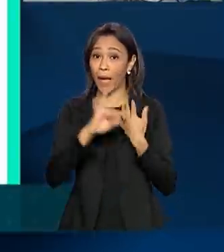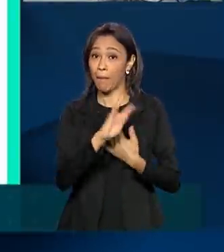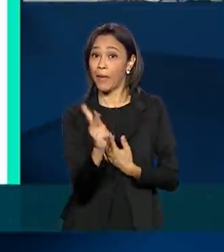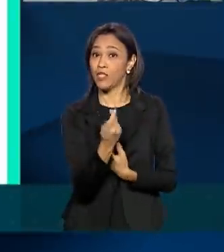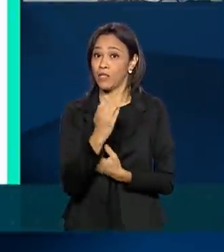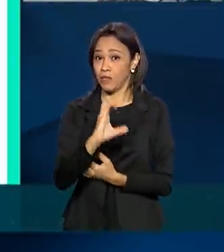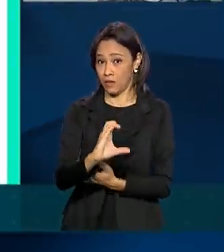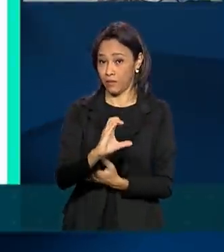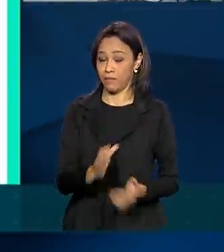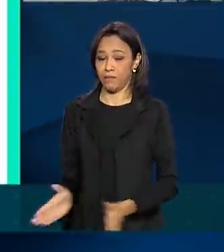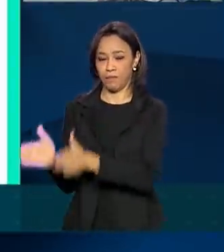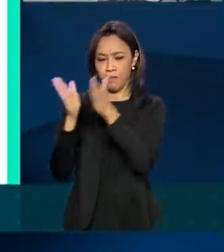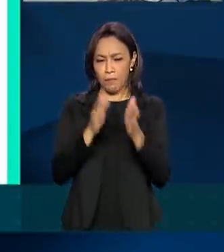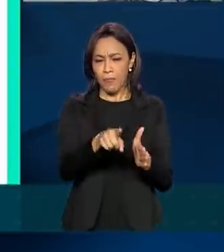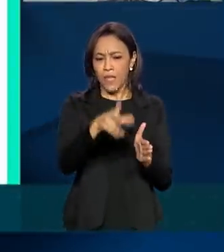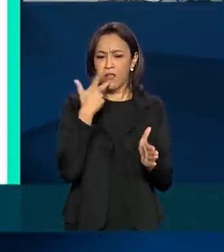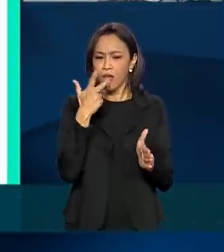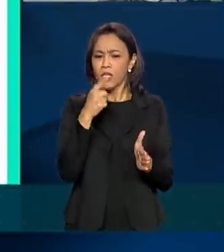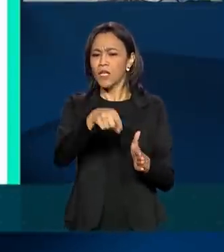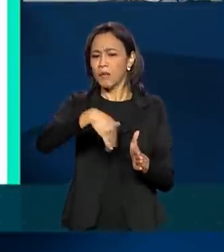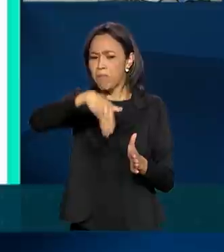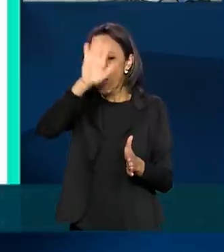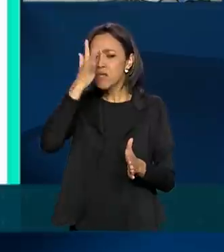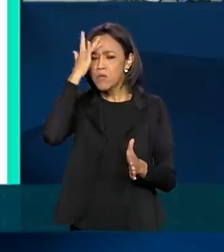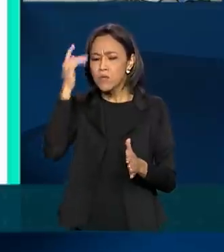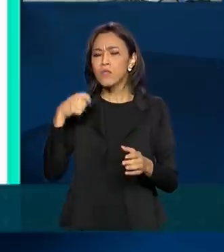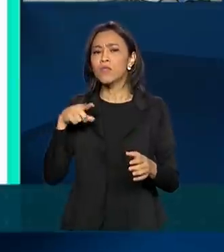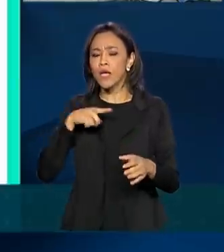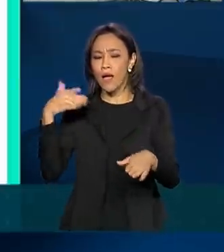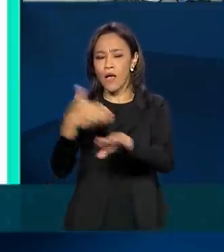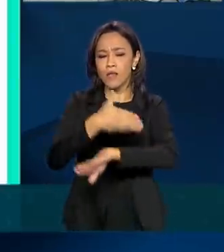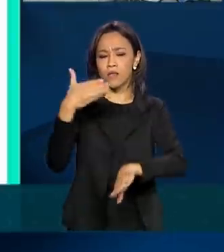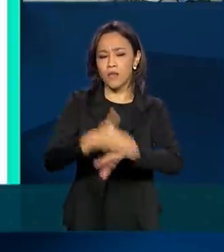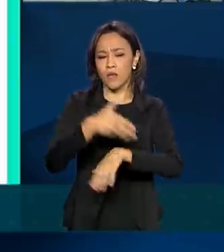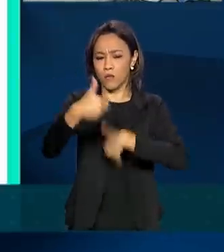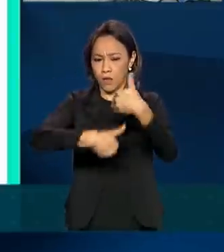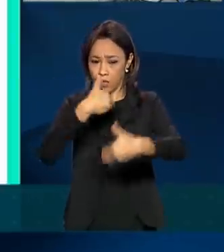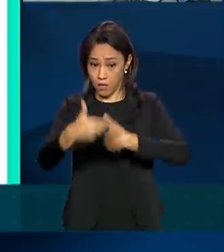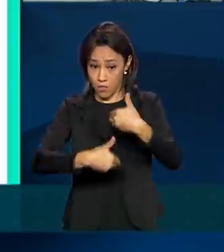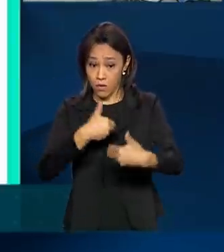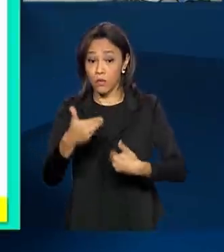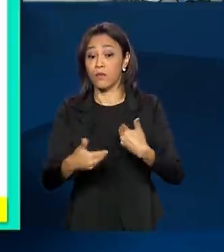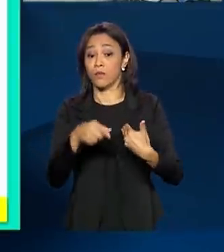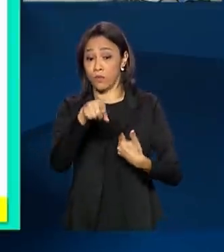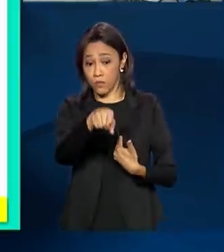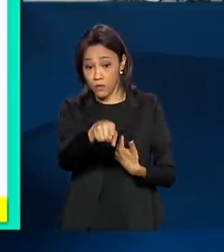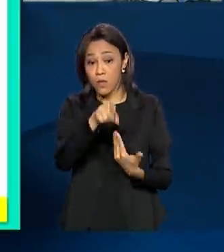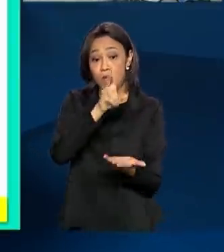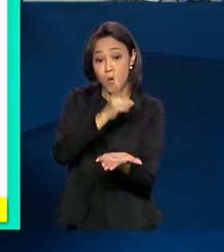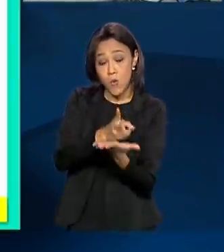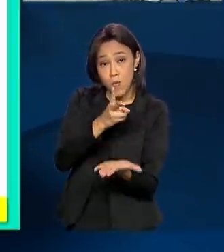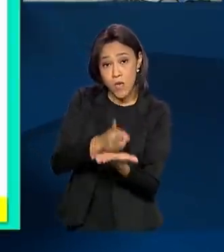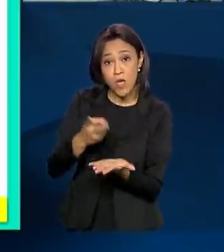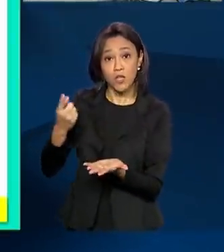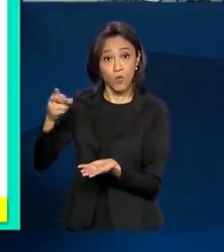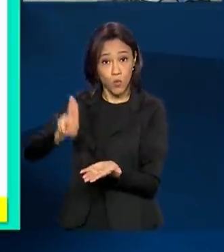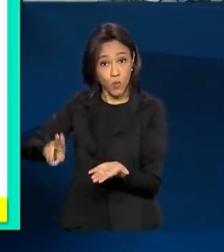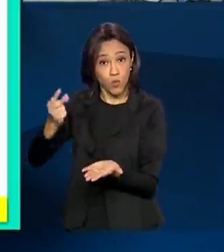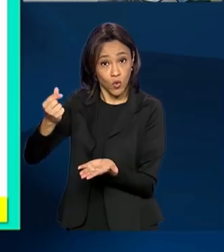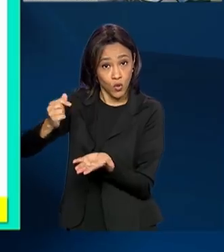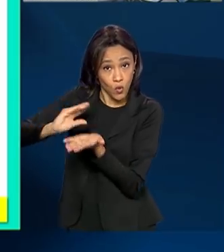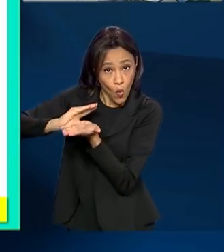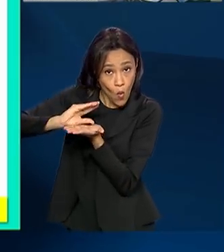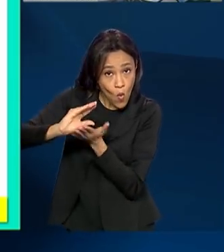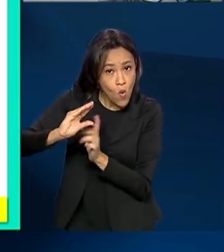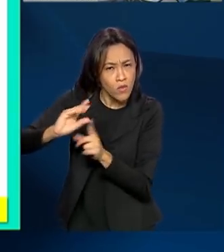de que mais pessoas poderão ter acesso ao tratamento, porque com o mesmo quantitativo, com o mesmo orçamento, nós podemos